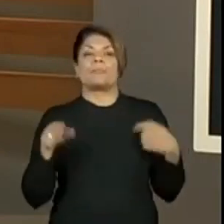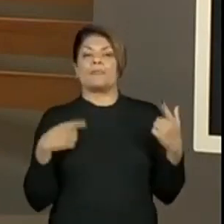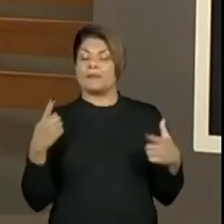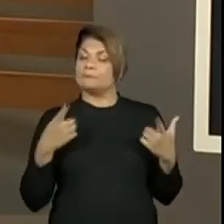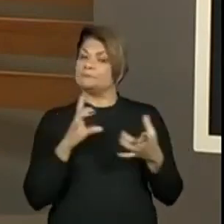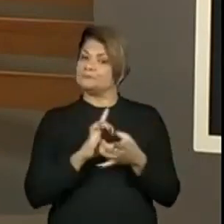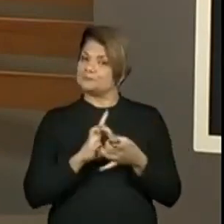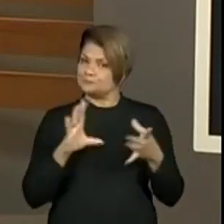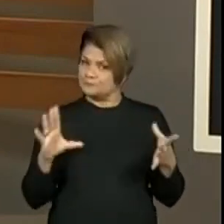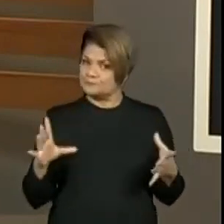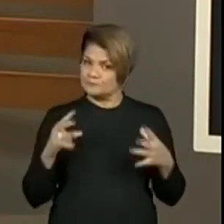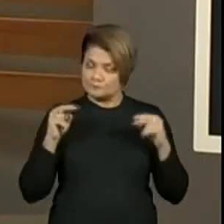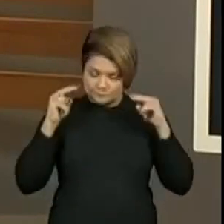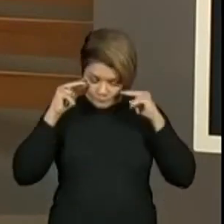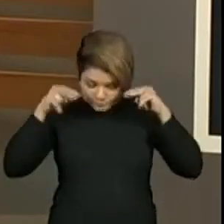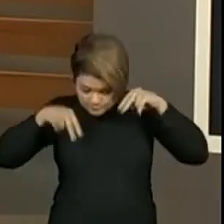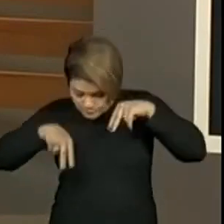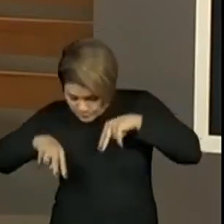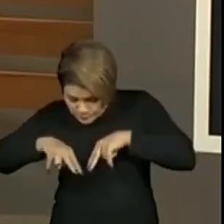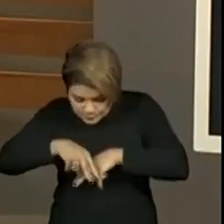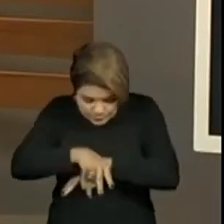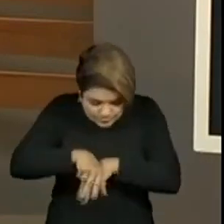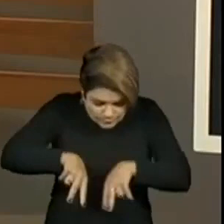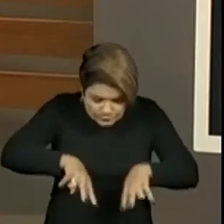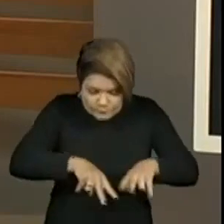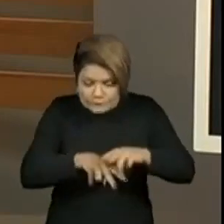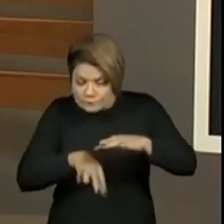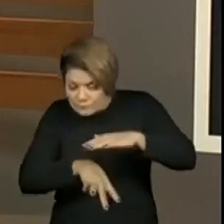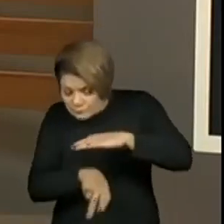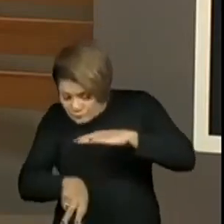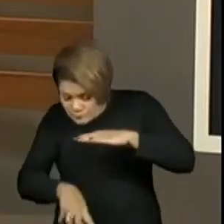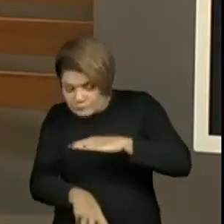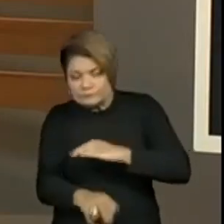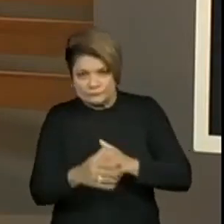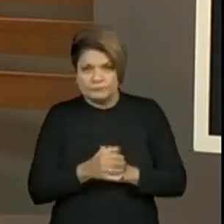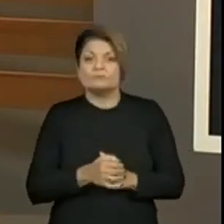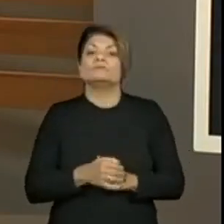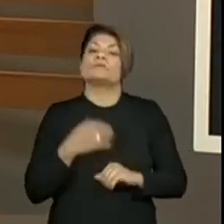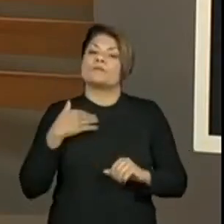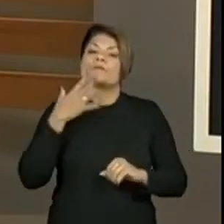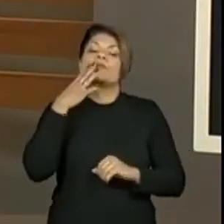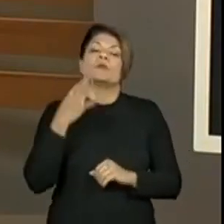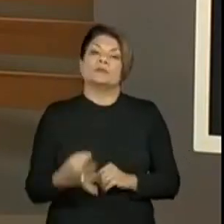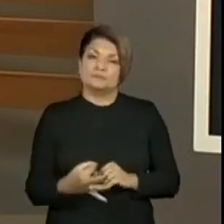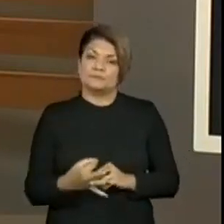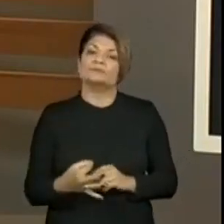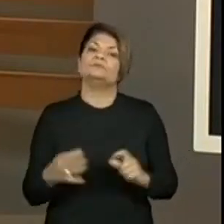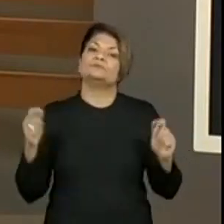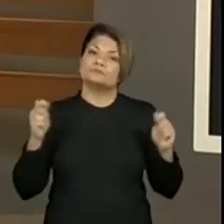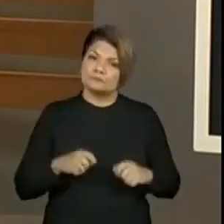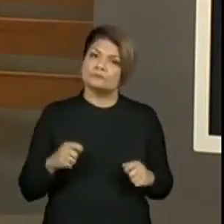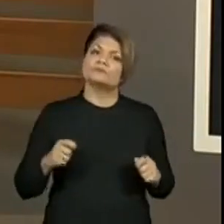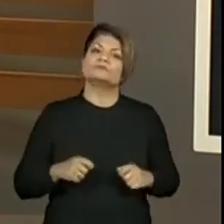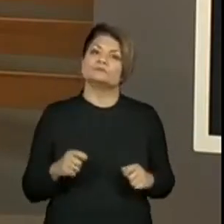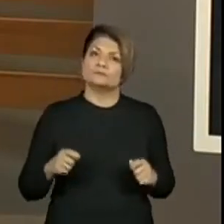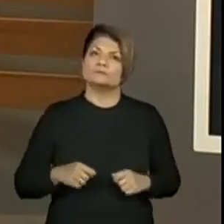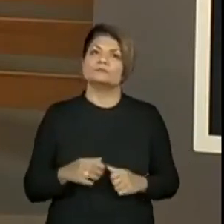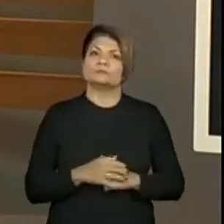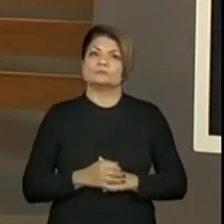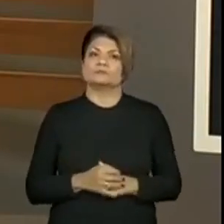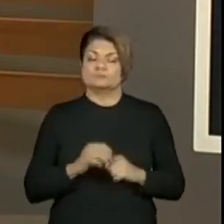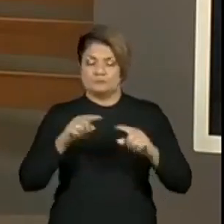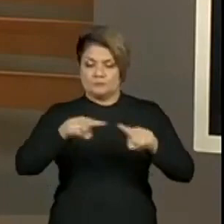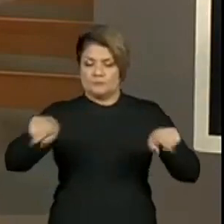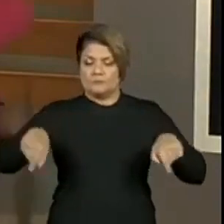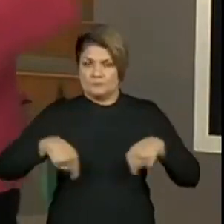permitia enxergar todos os seres que habitavam o lago. Aí eu entendi que está na parte da história descrevendo ainda o lago.